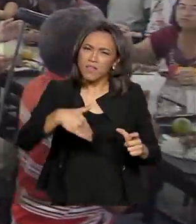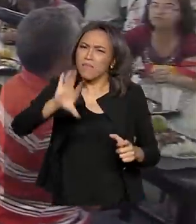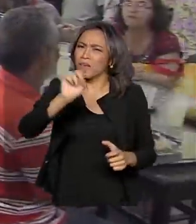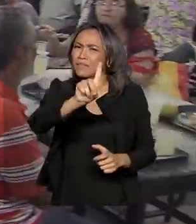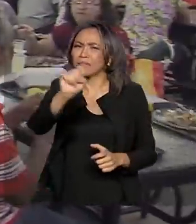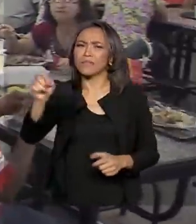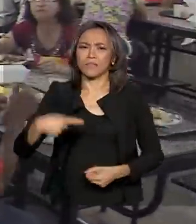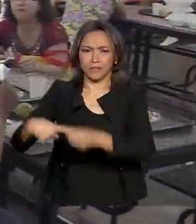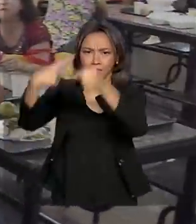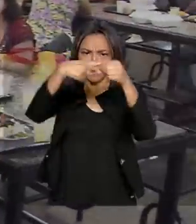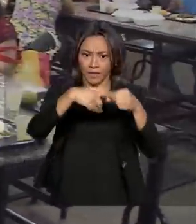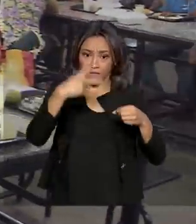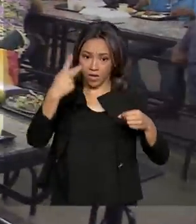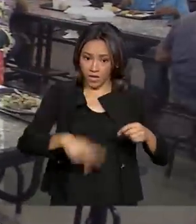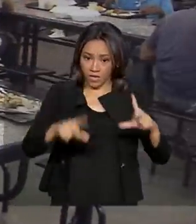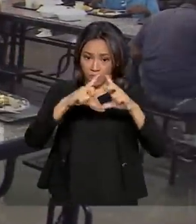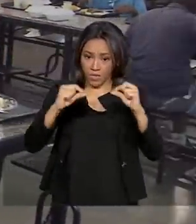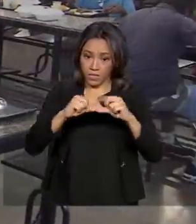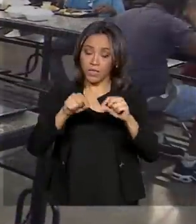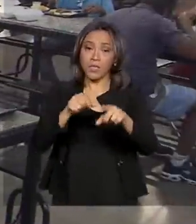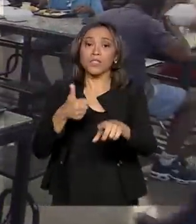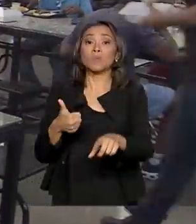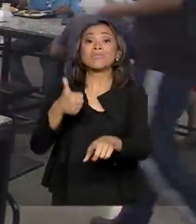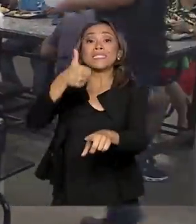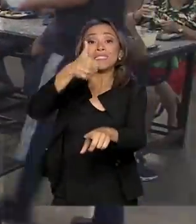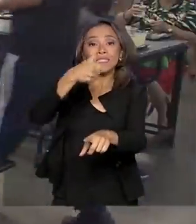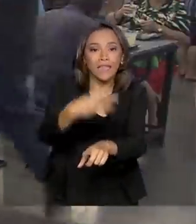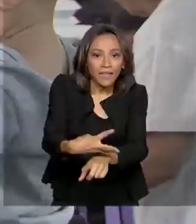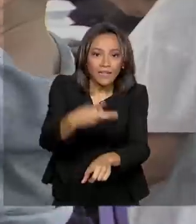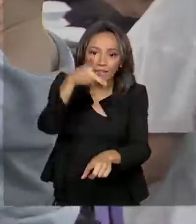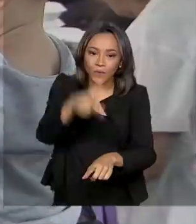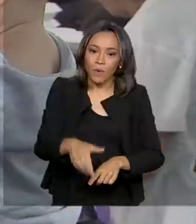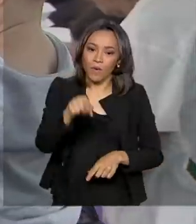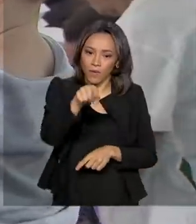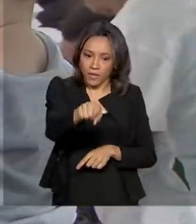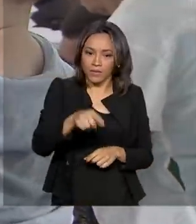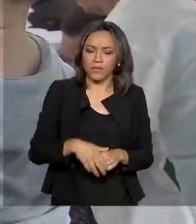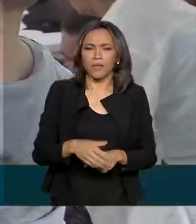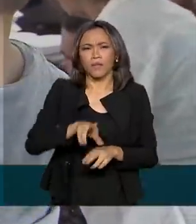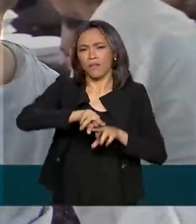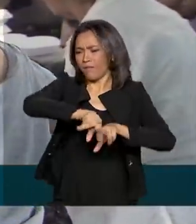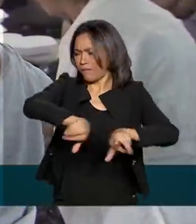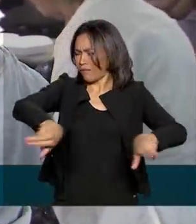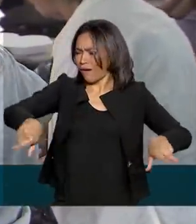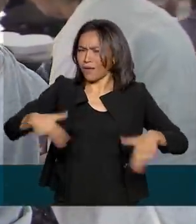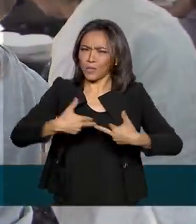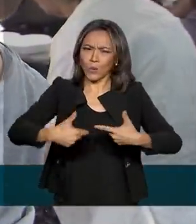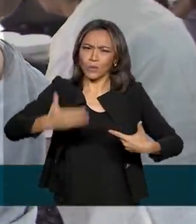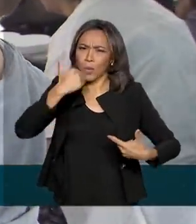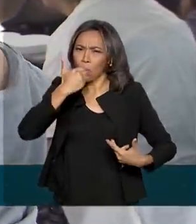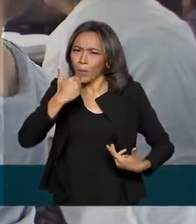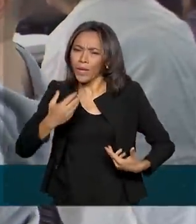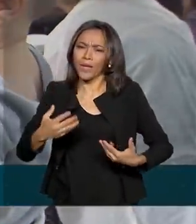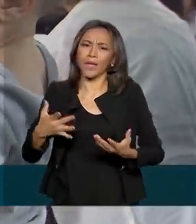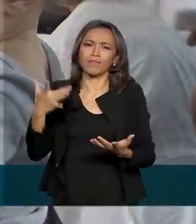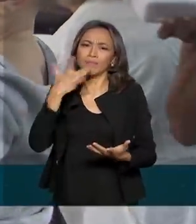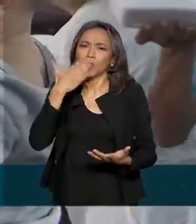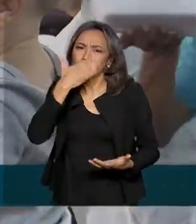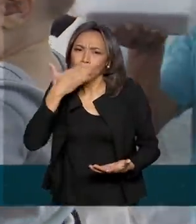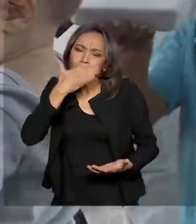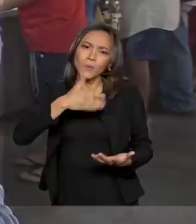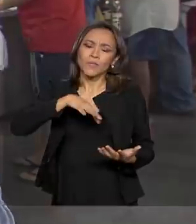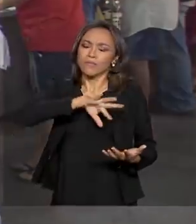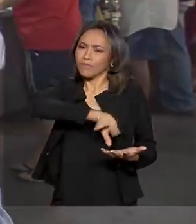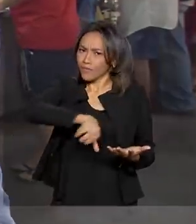cidades. No Distrito Federal, são 13 restaurantes como esse. Tem muitas coisas para a gente comer, sobremesa. Eu gosto